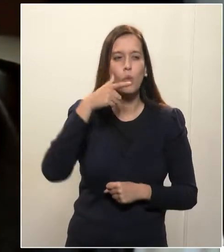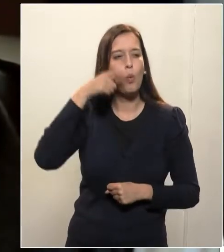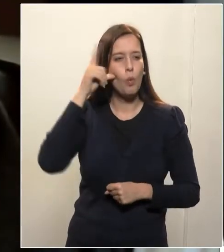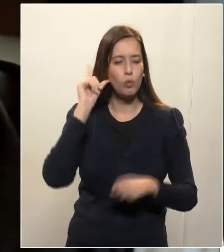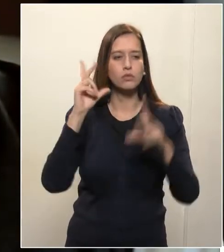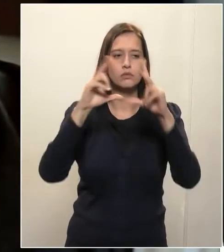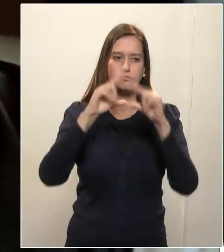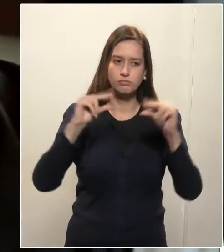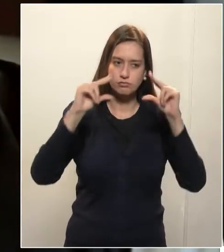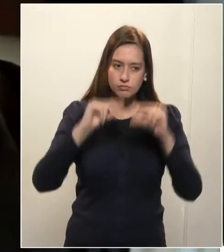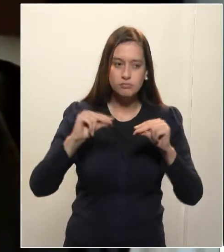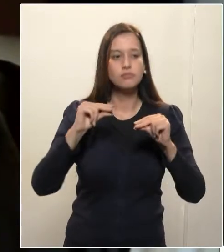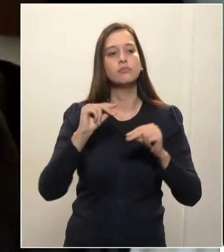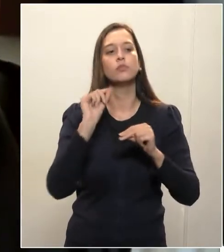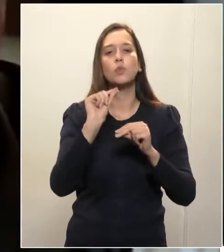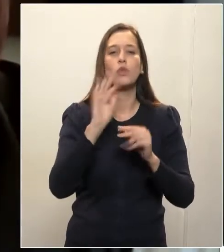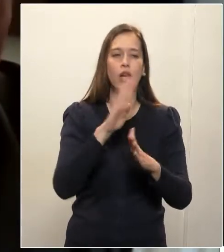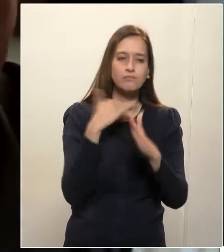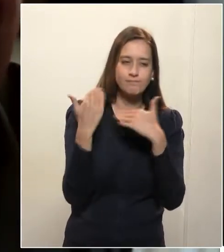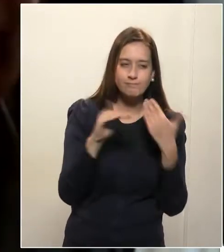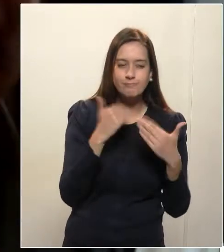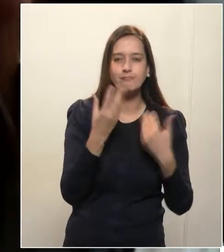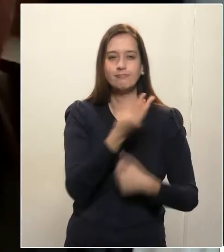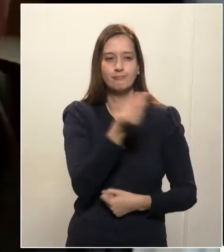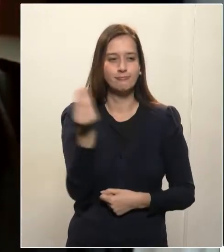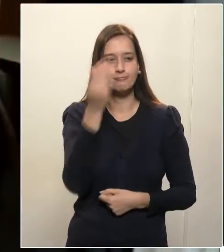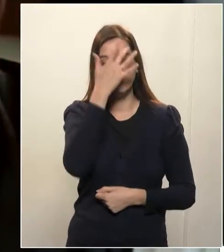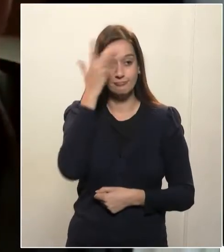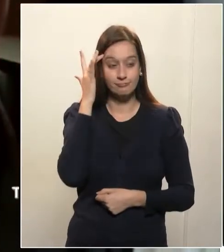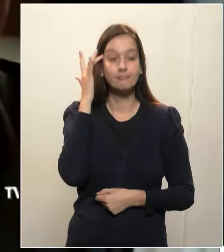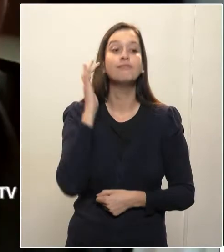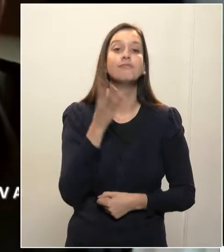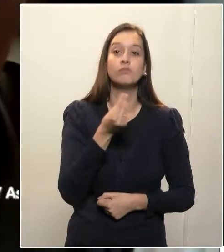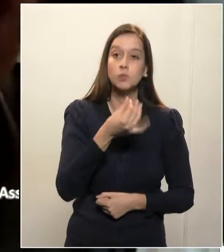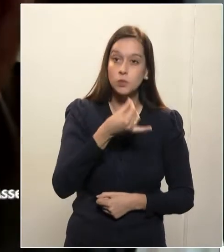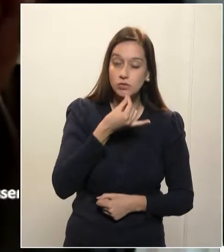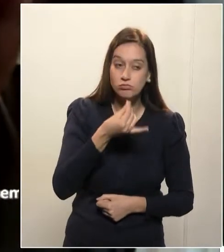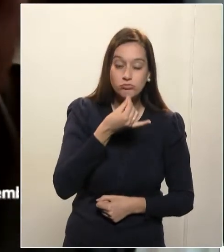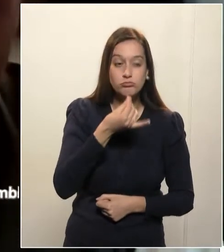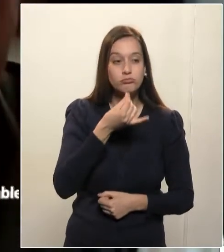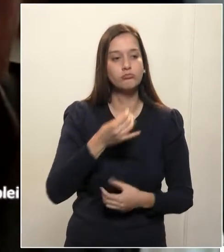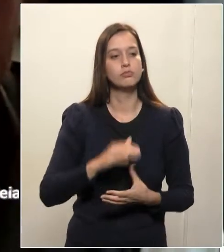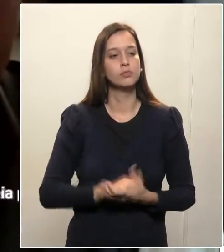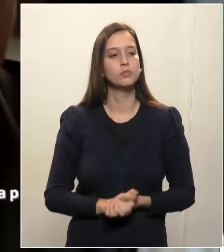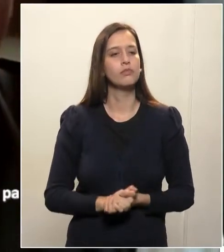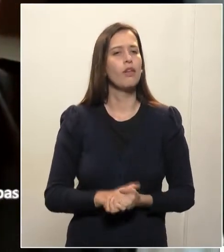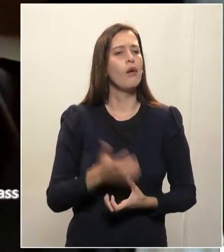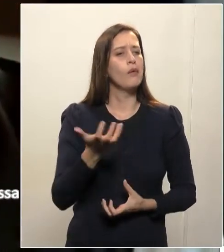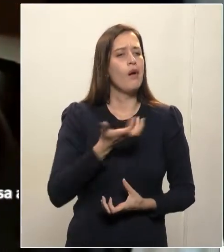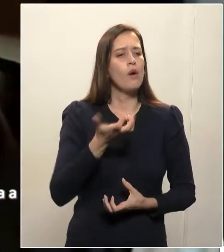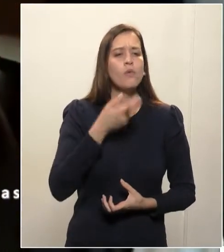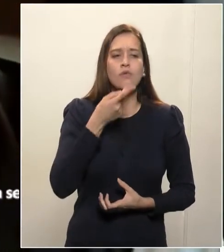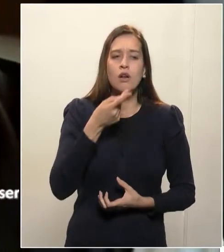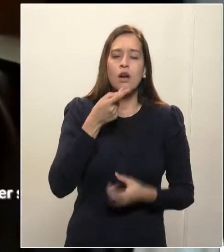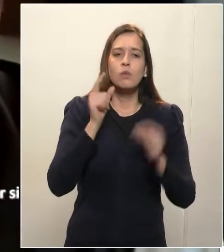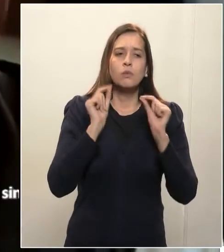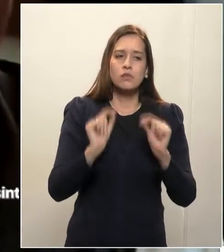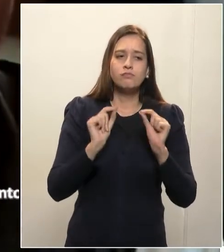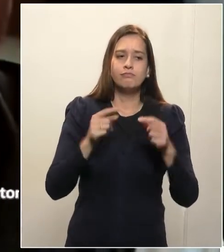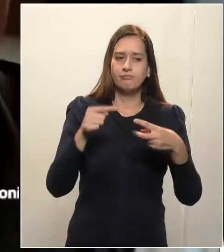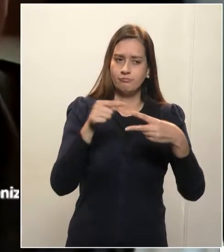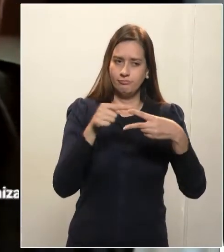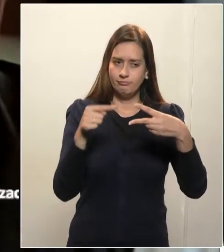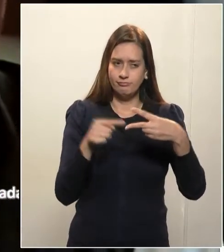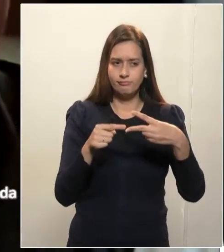morte de dezenas e dezenas de pessoas. Muito triste. Mas quero falar também aqui de duas mortes pelo